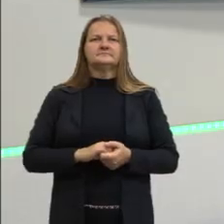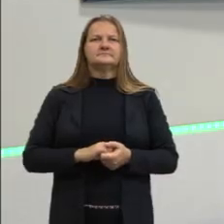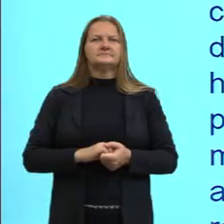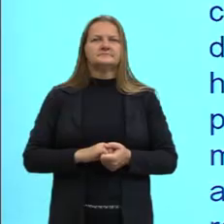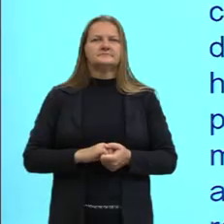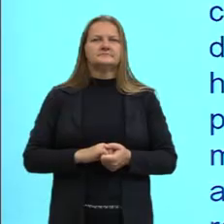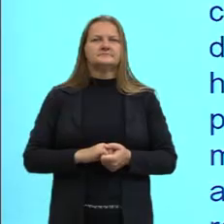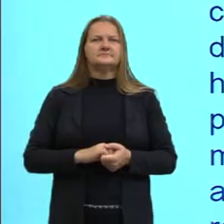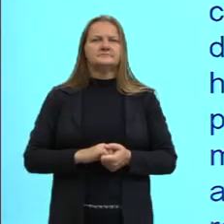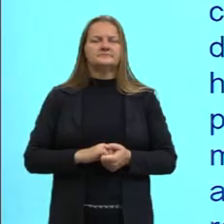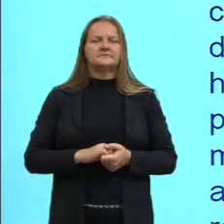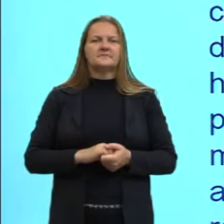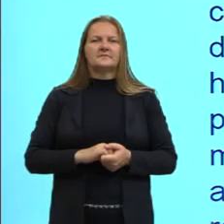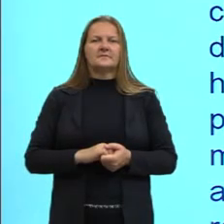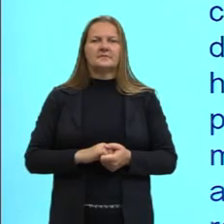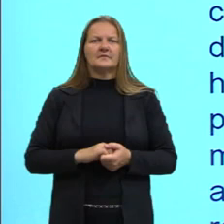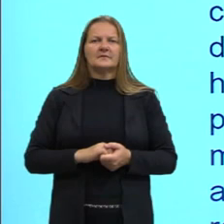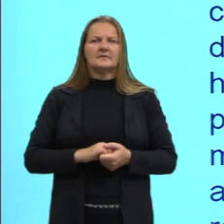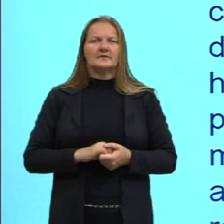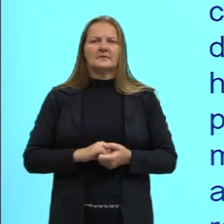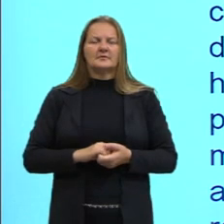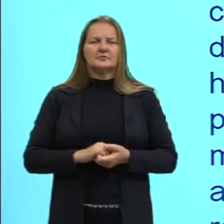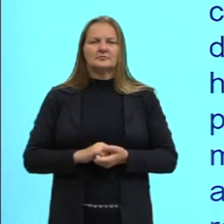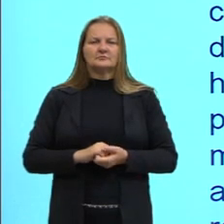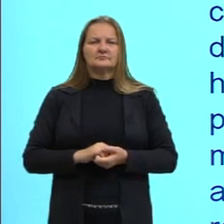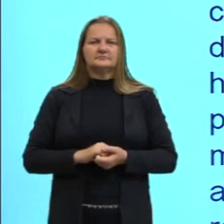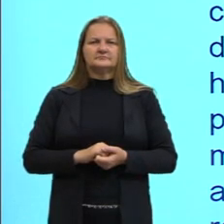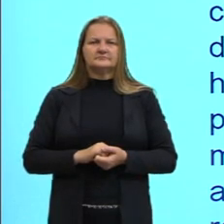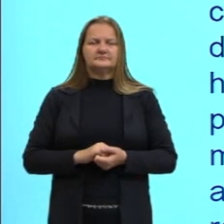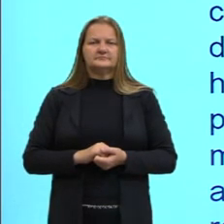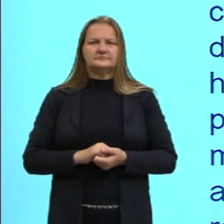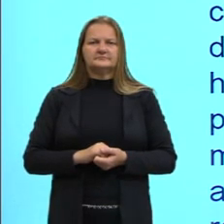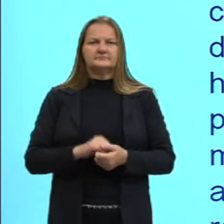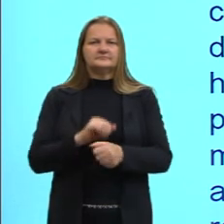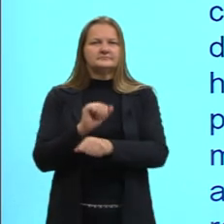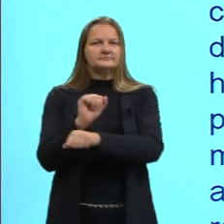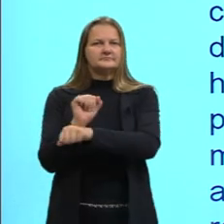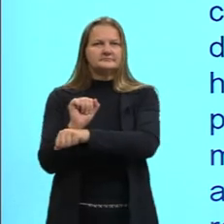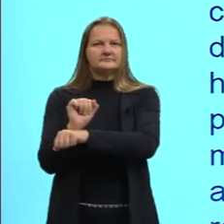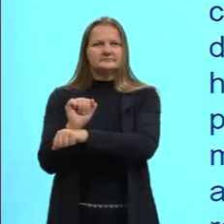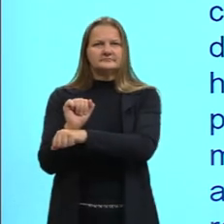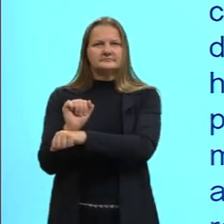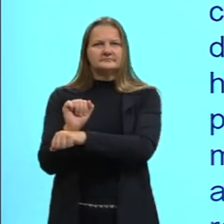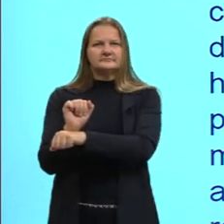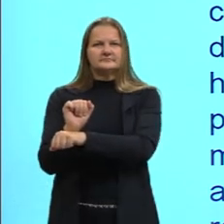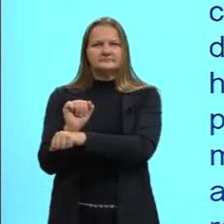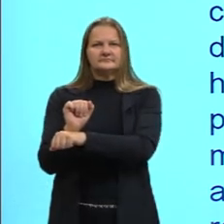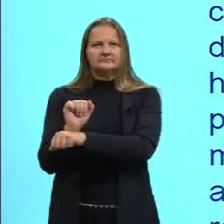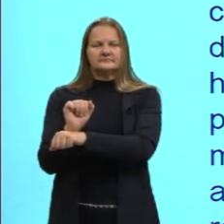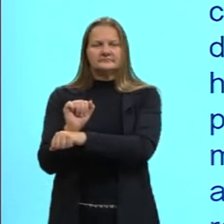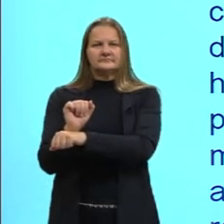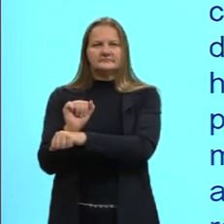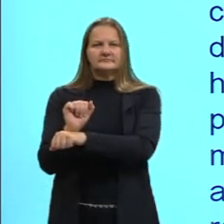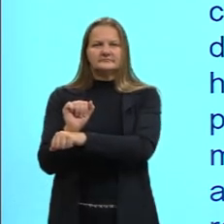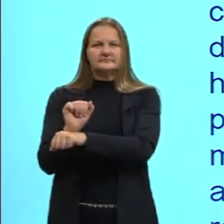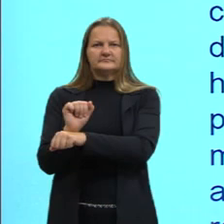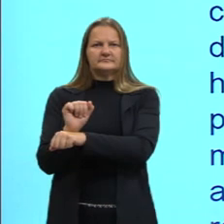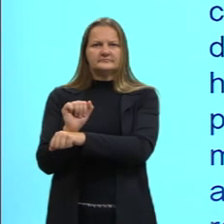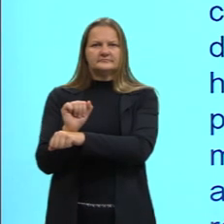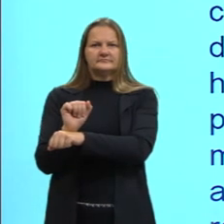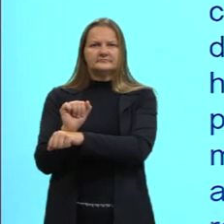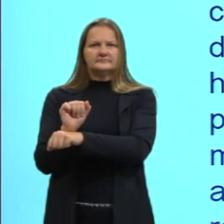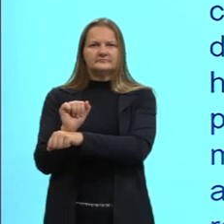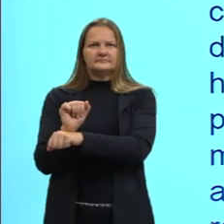O homem eletrônico foi desenhado por o escritor Paul Bonini com o objetivo